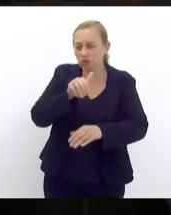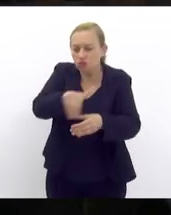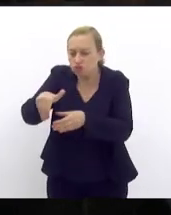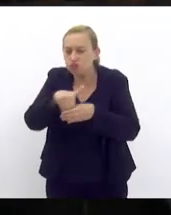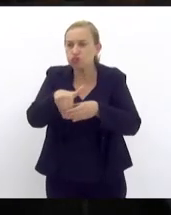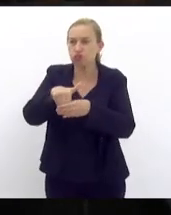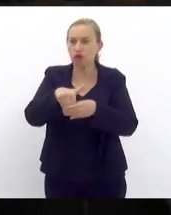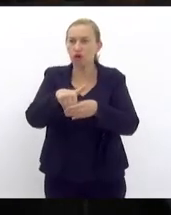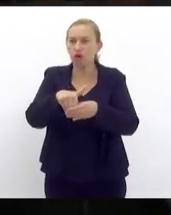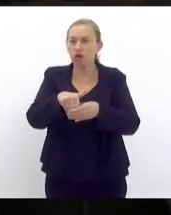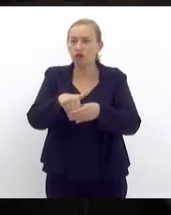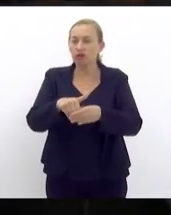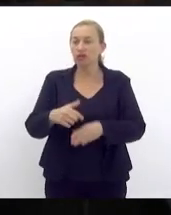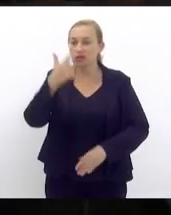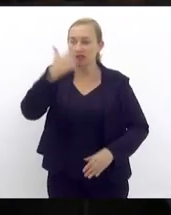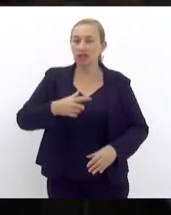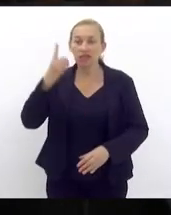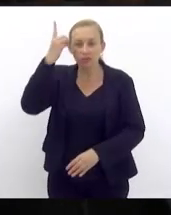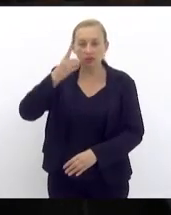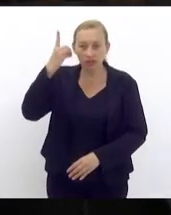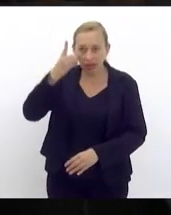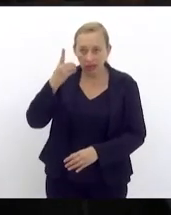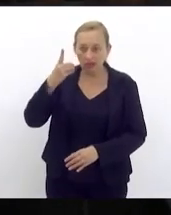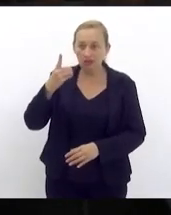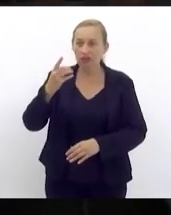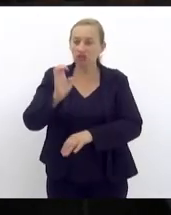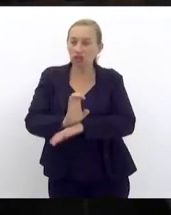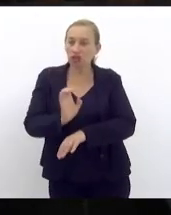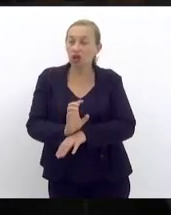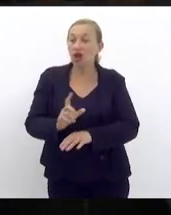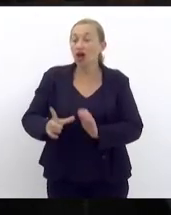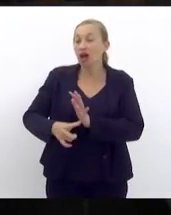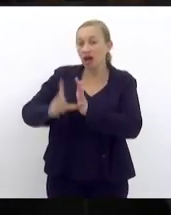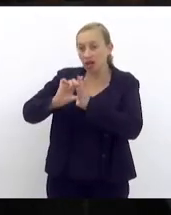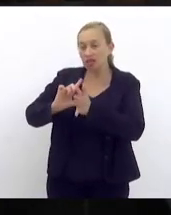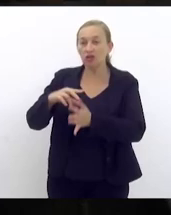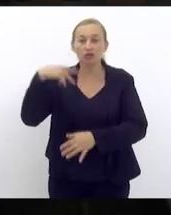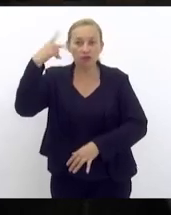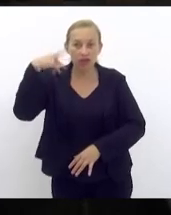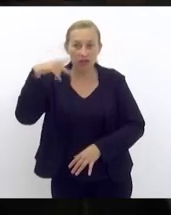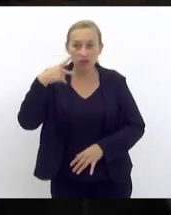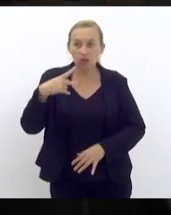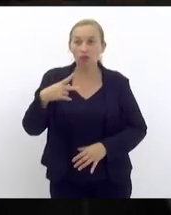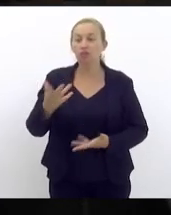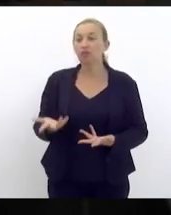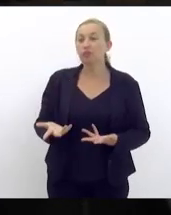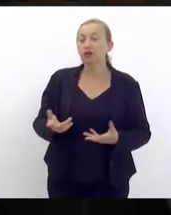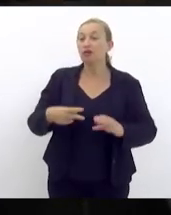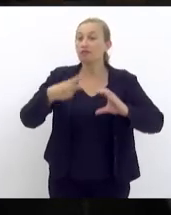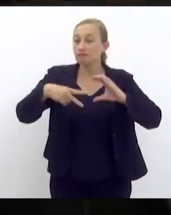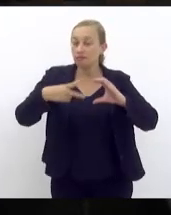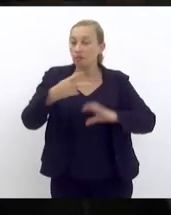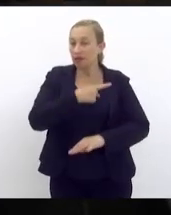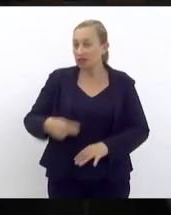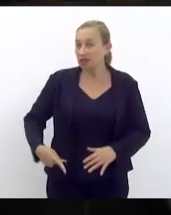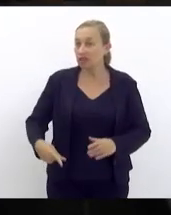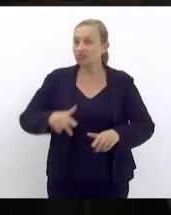me tornar deputado de Estado eu era vereador de Nova Iguaçu fui presidente da Câmara e trabalhei muito